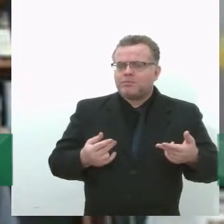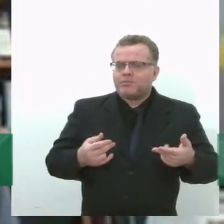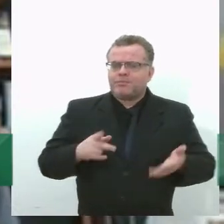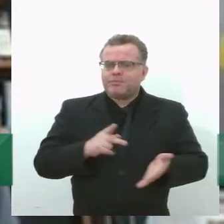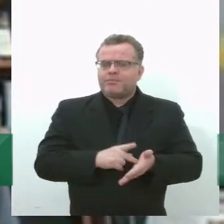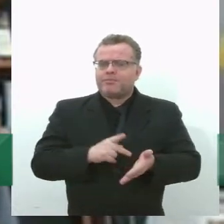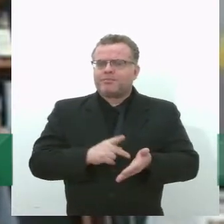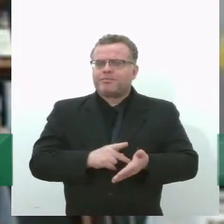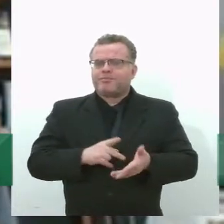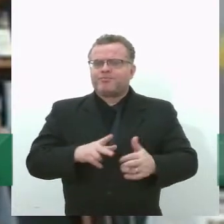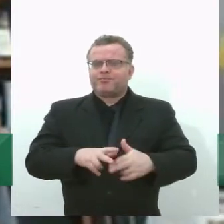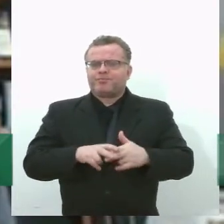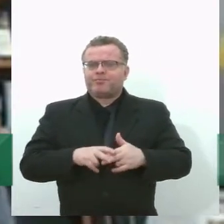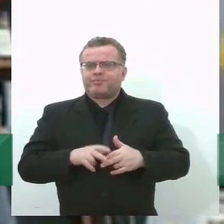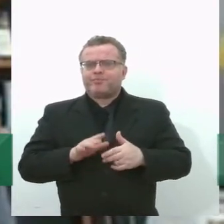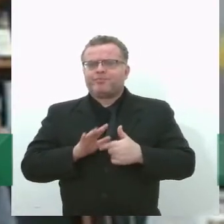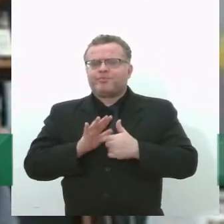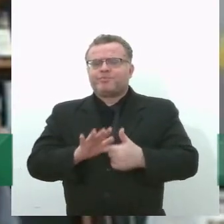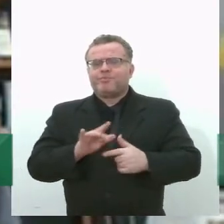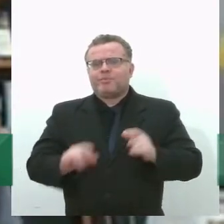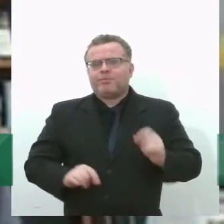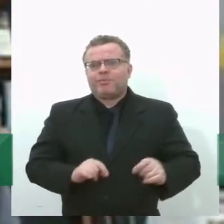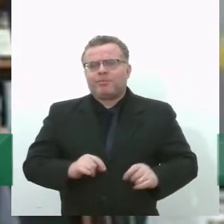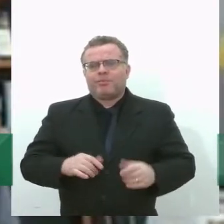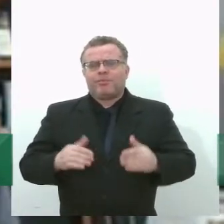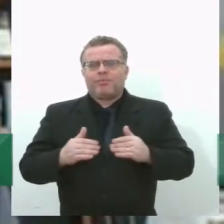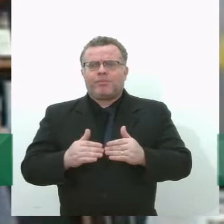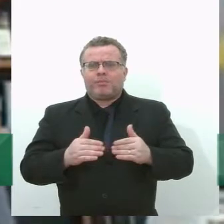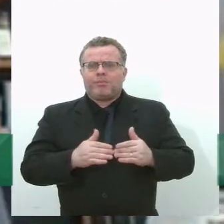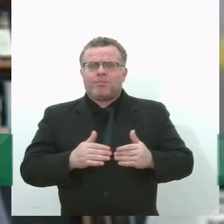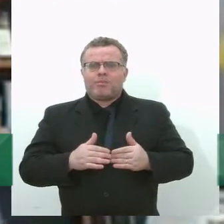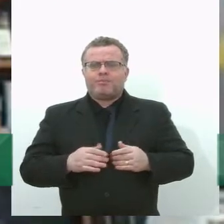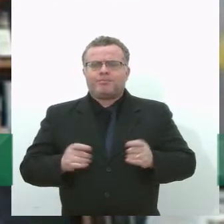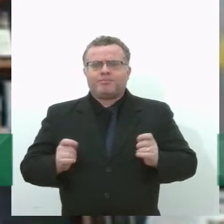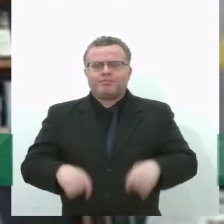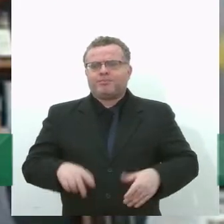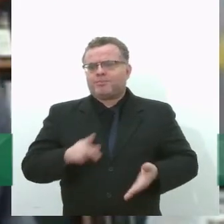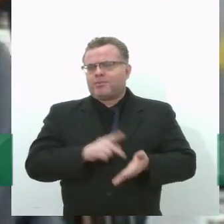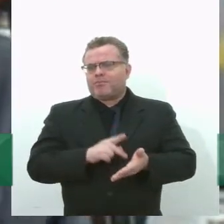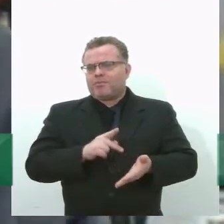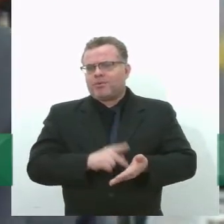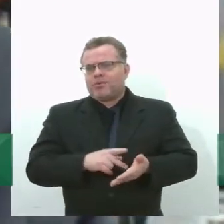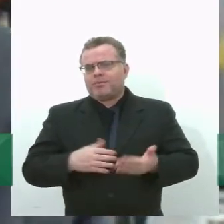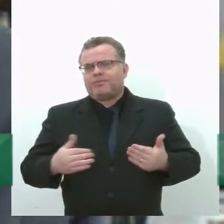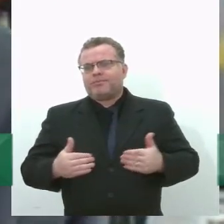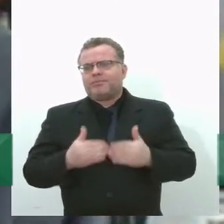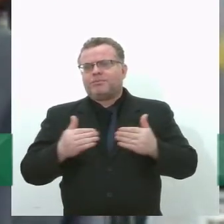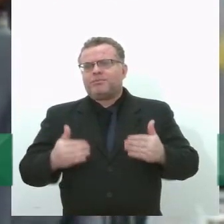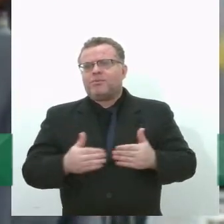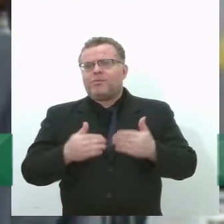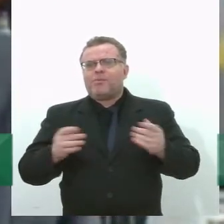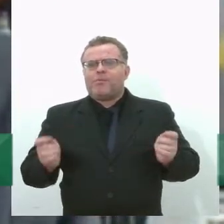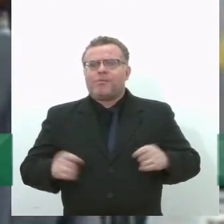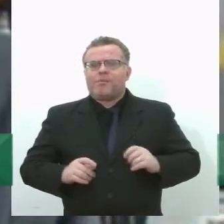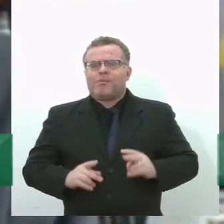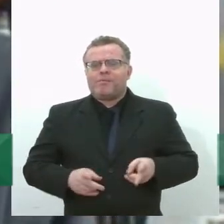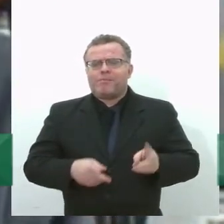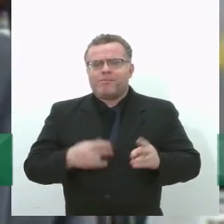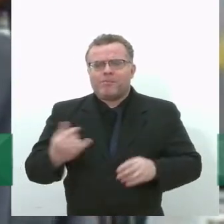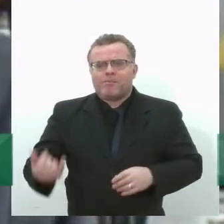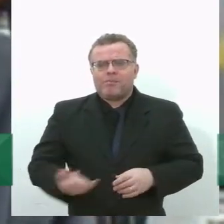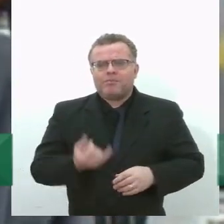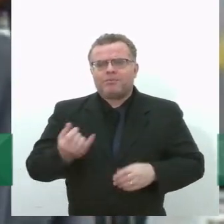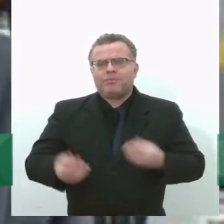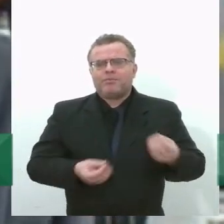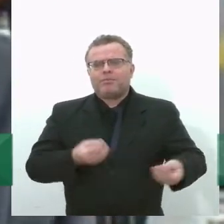pouco, quer dizer, engloba a produção de biogás, mas não fala, mas não entra no detalhe. Acho que seria importante,